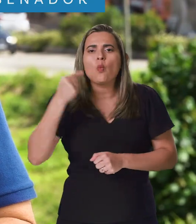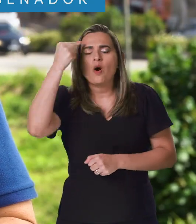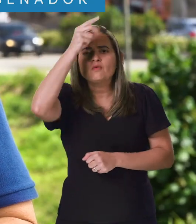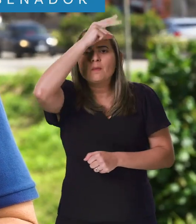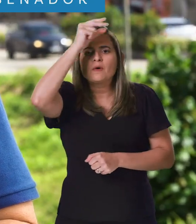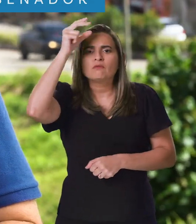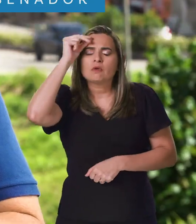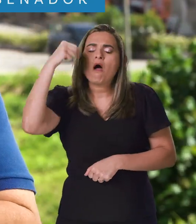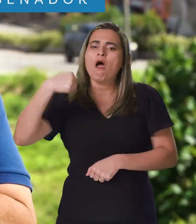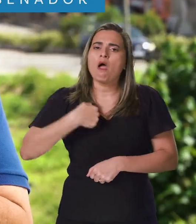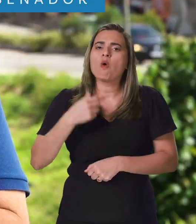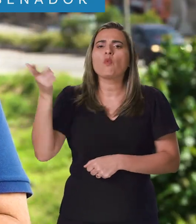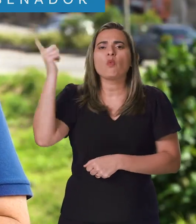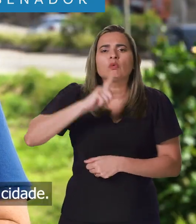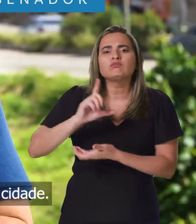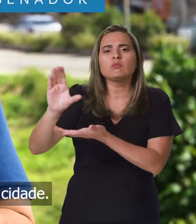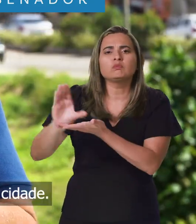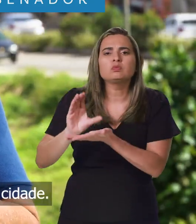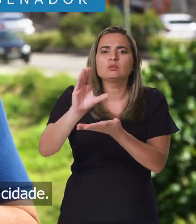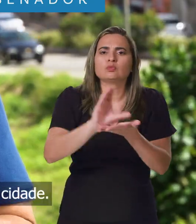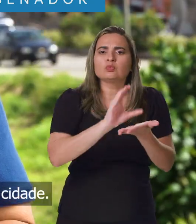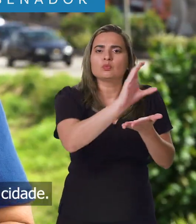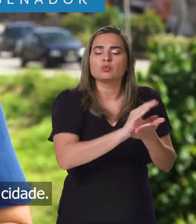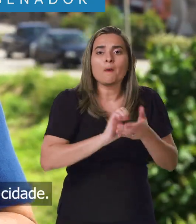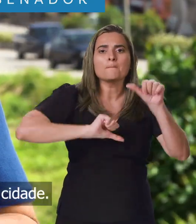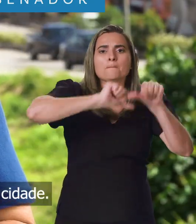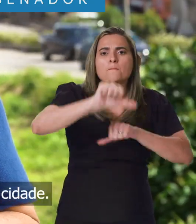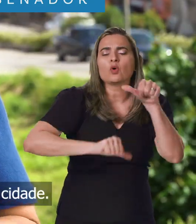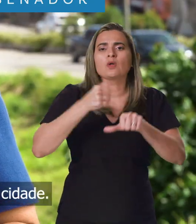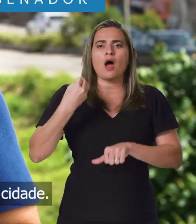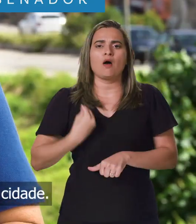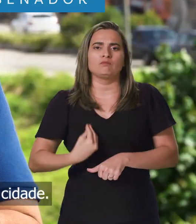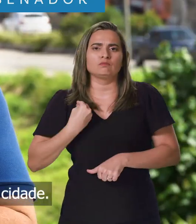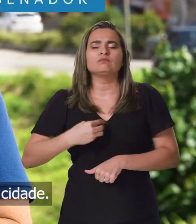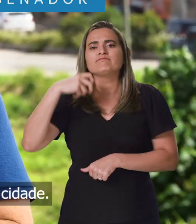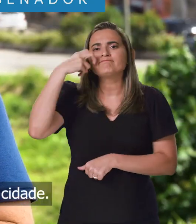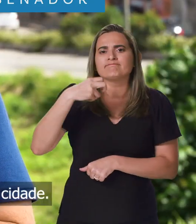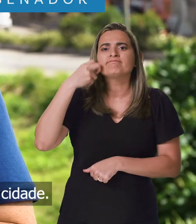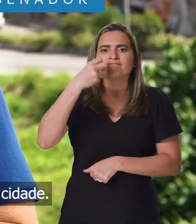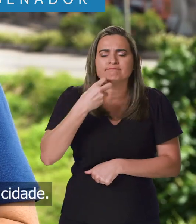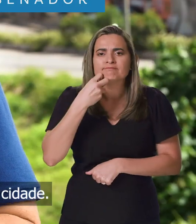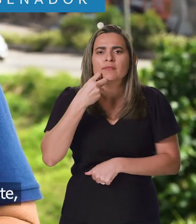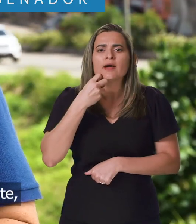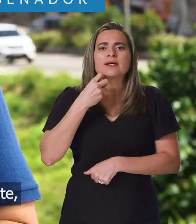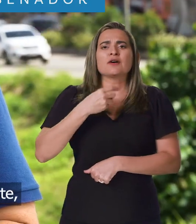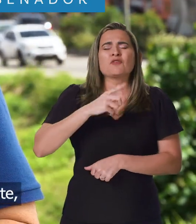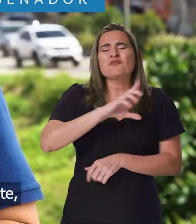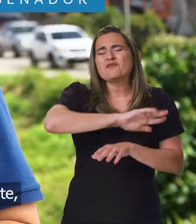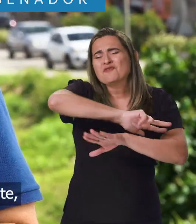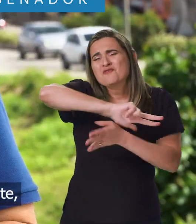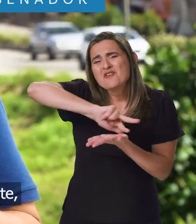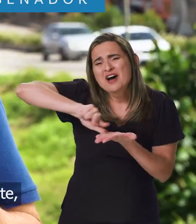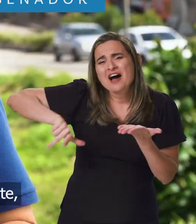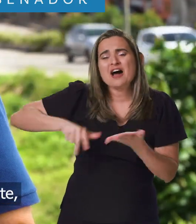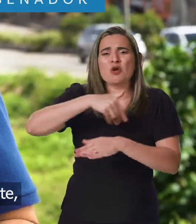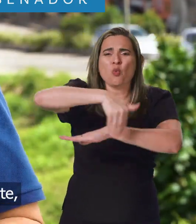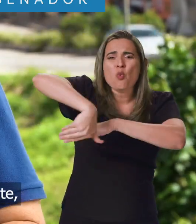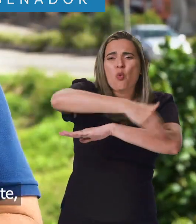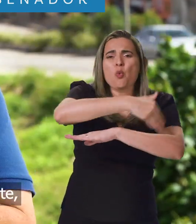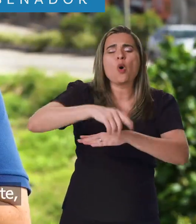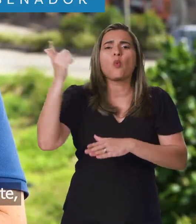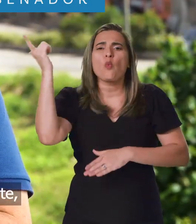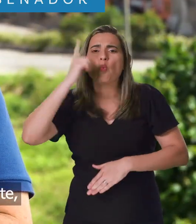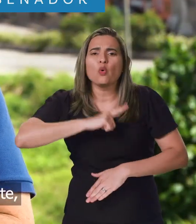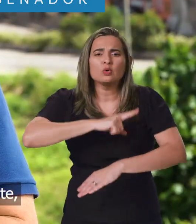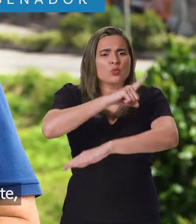tive a oportunidade de trazer recursos que estão transformando a qualidade de vida de nossa cidade. Centenas de ruas calçadas e